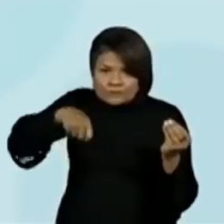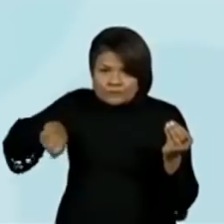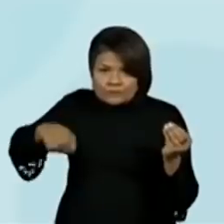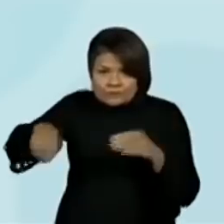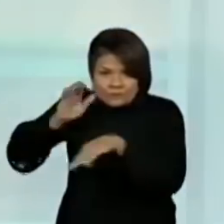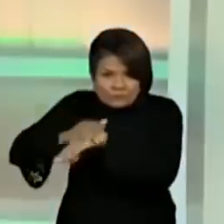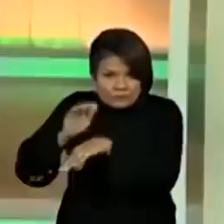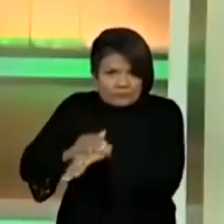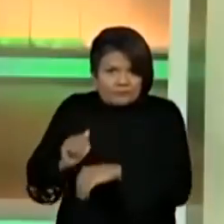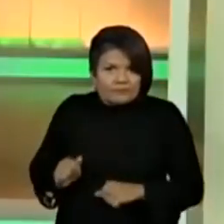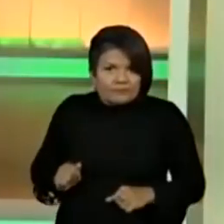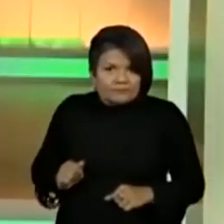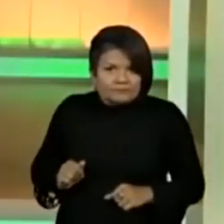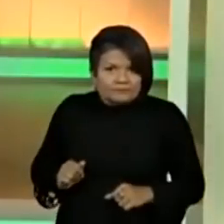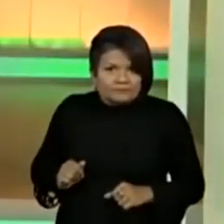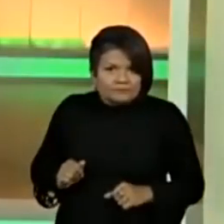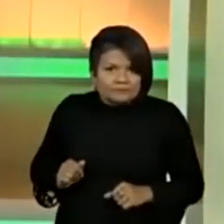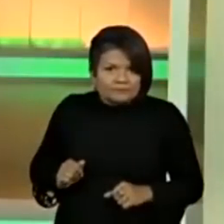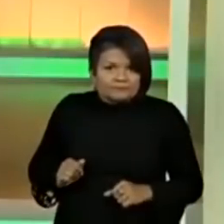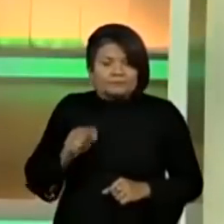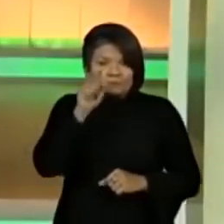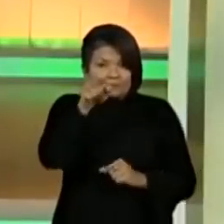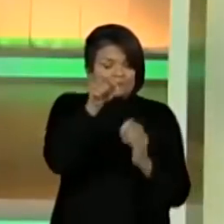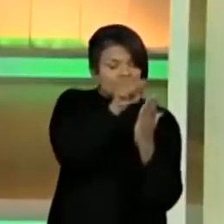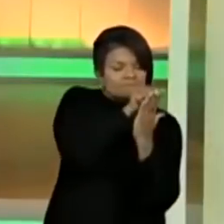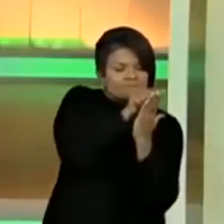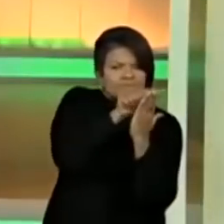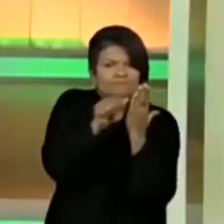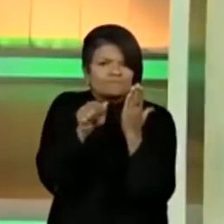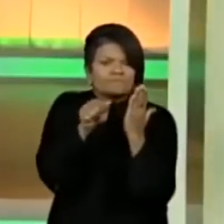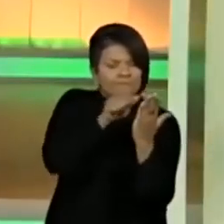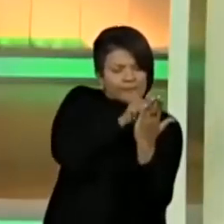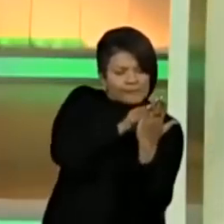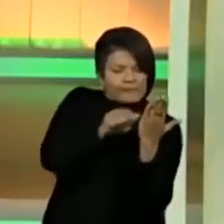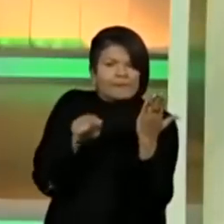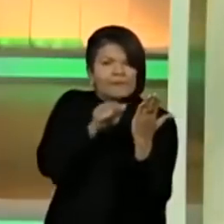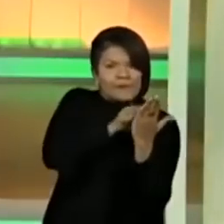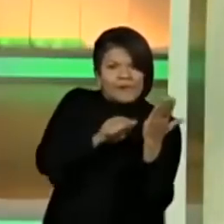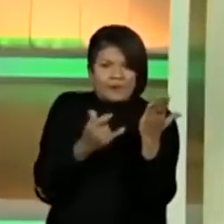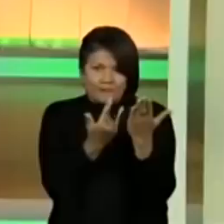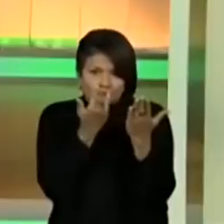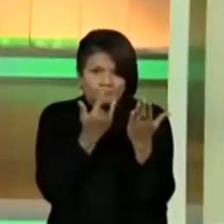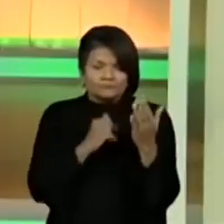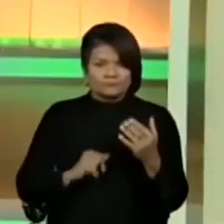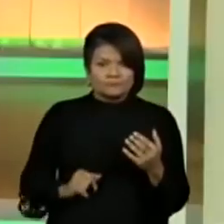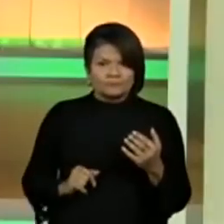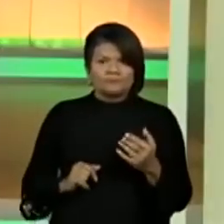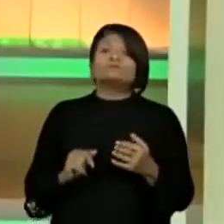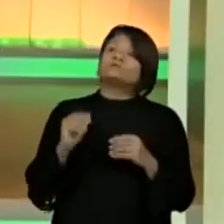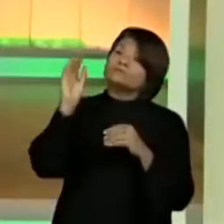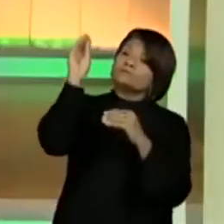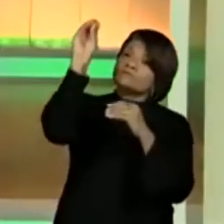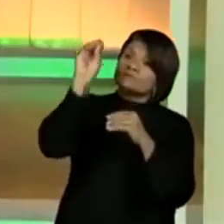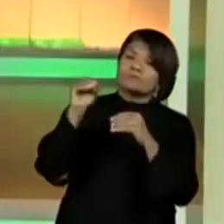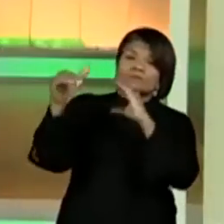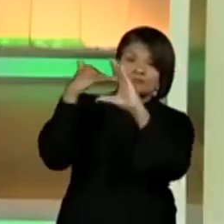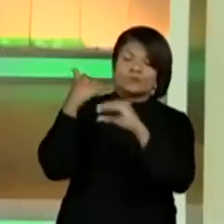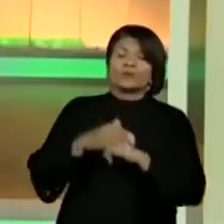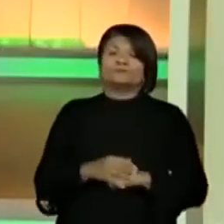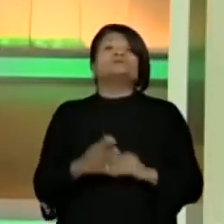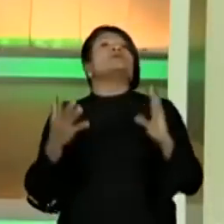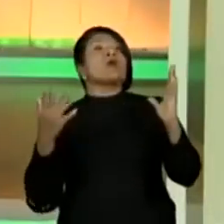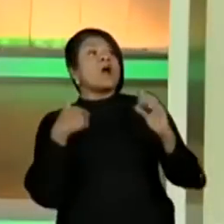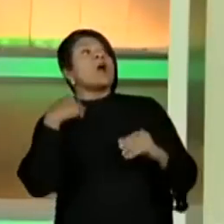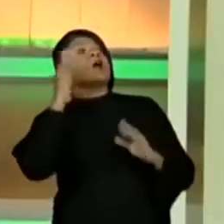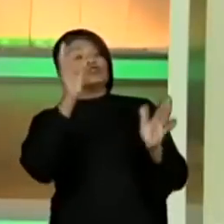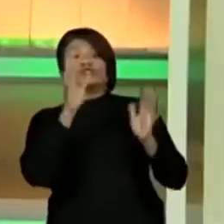lê e anota, você grifa, você usa o marca-texto. E aí, coloca aí para mim. Não, professora, eu uso o marca-texto. Minha